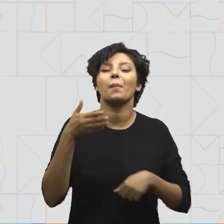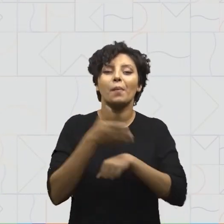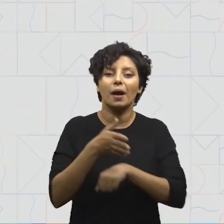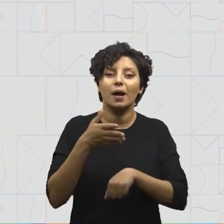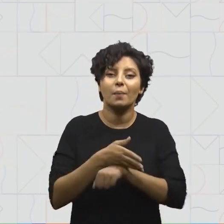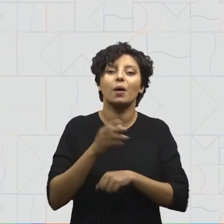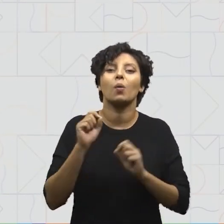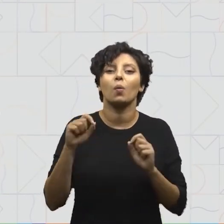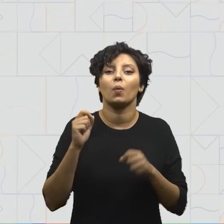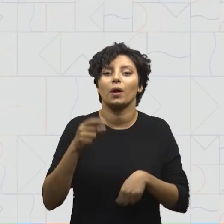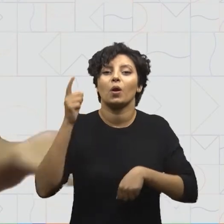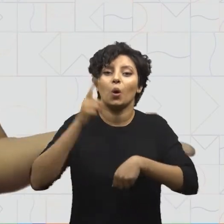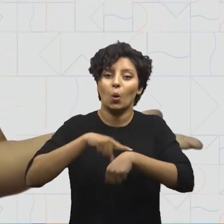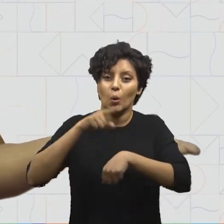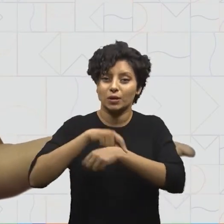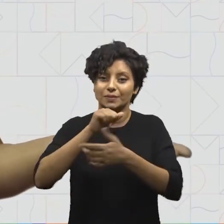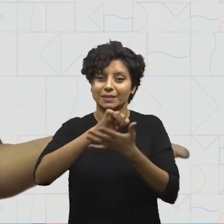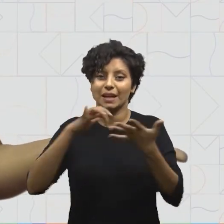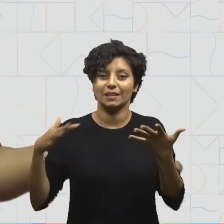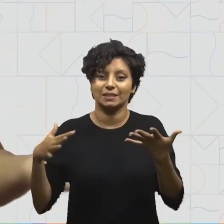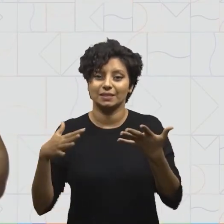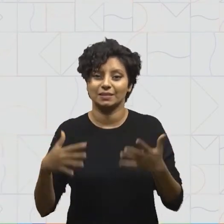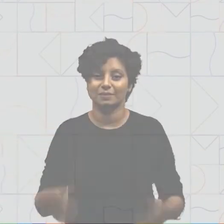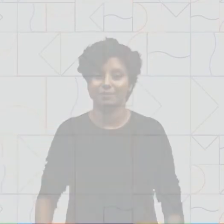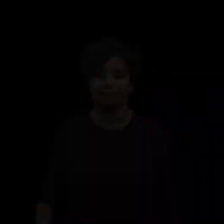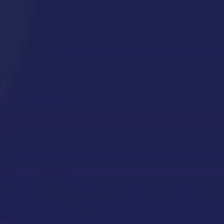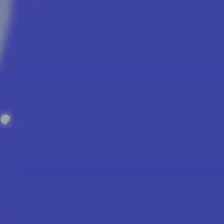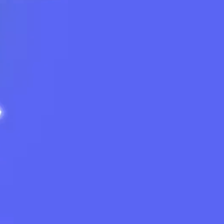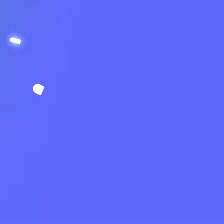participar comigo da Hora da Atividade.